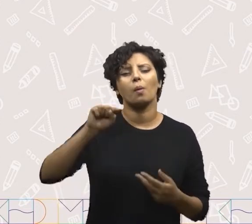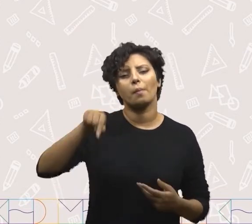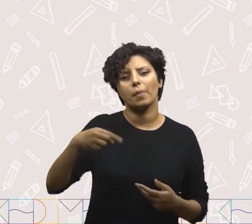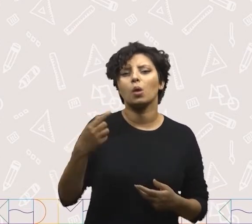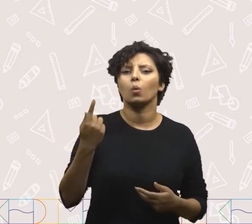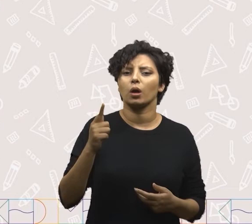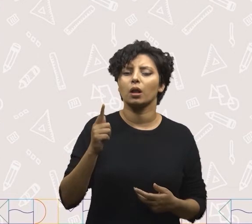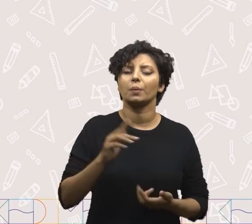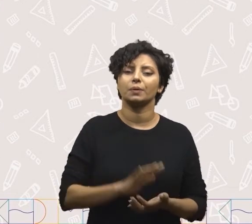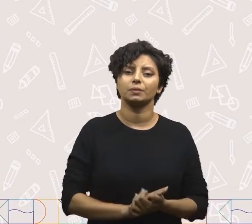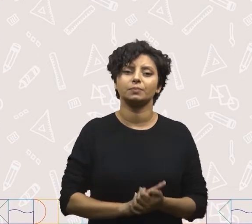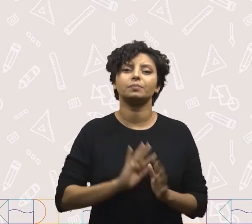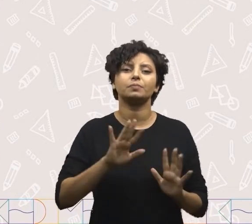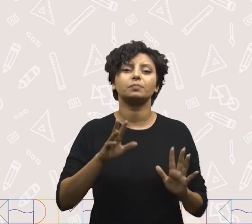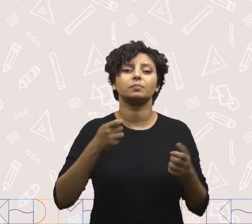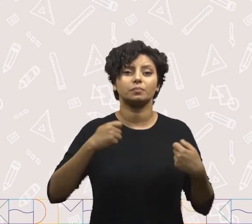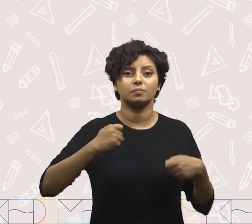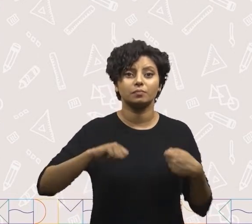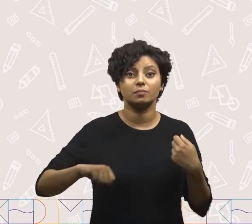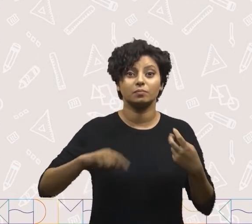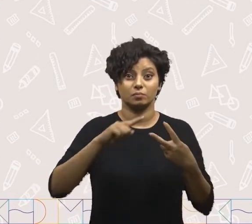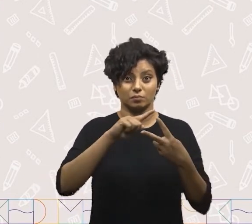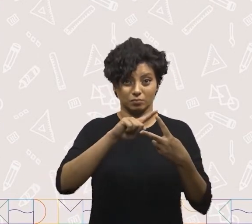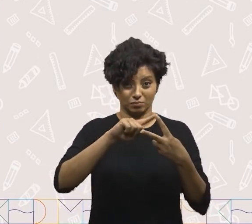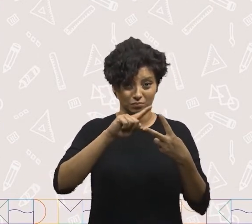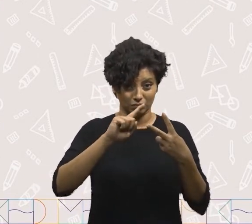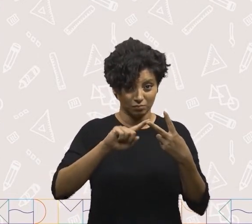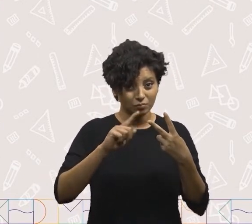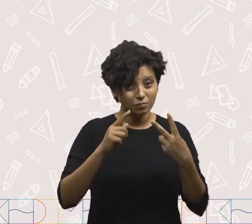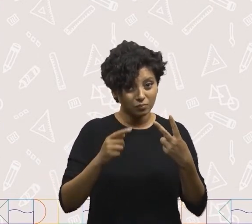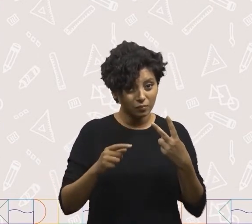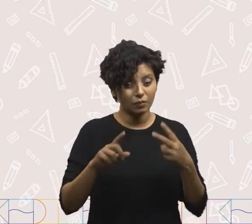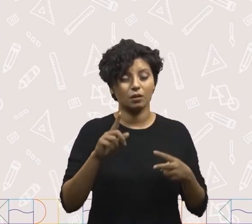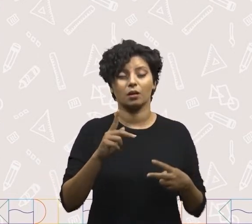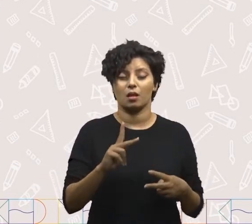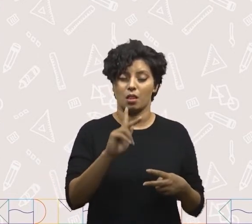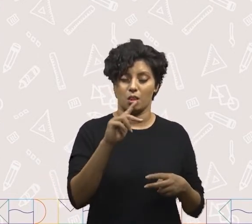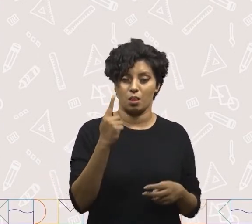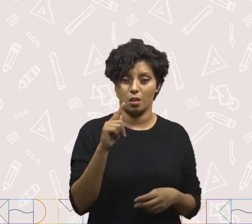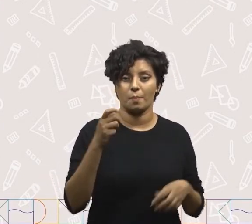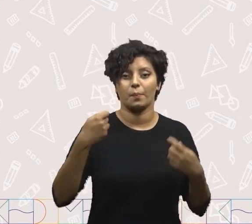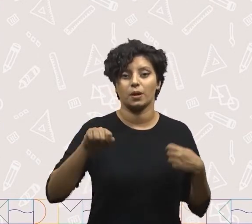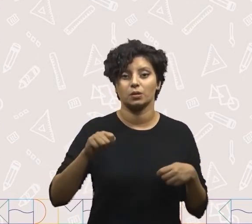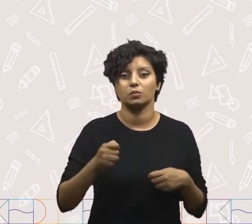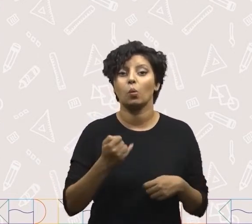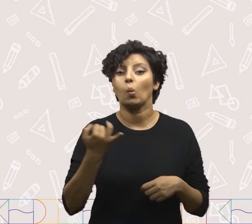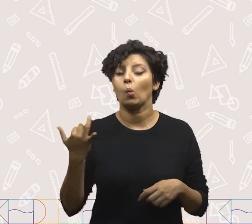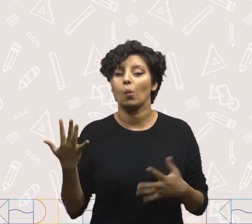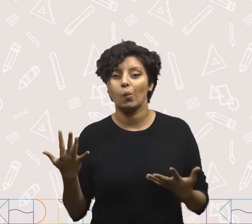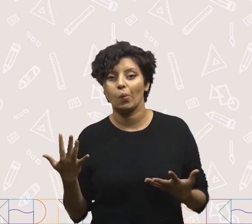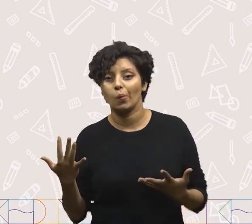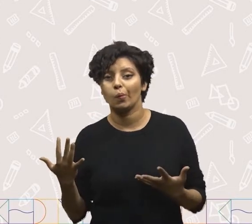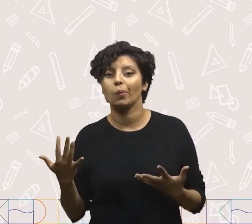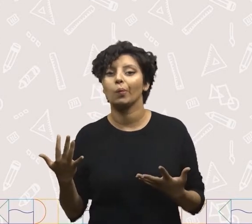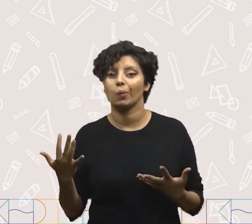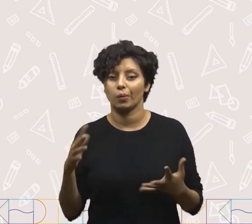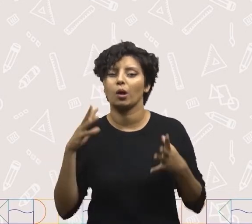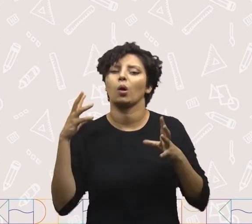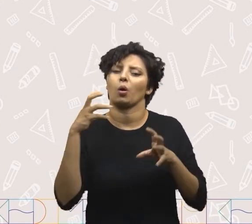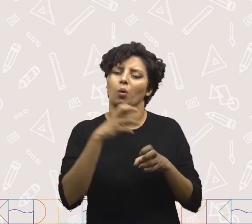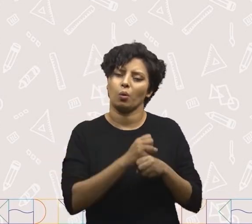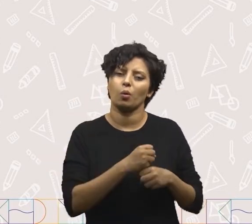que 1 quilo. Mas eu preciso de 2 quilos. Então, eu preciso levar mais 2